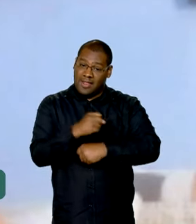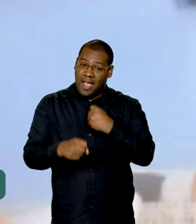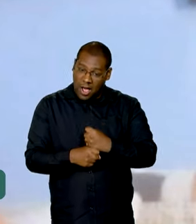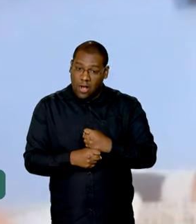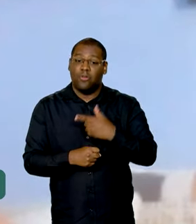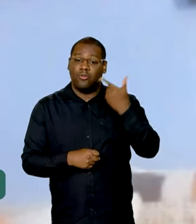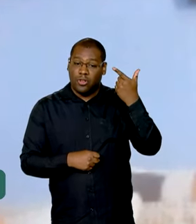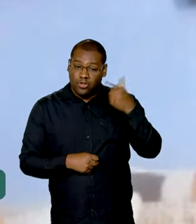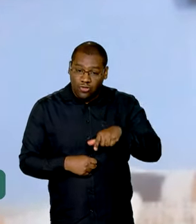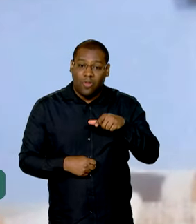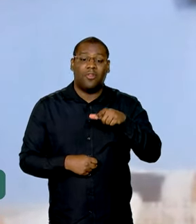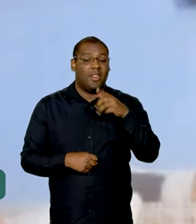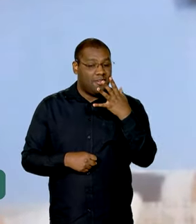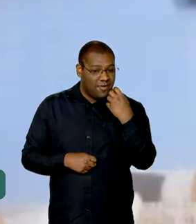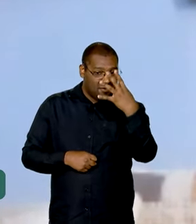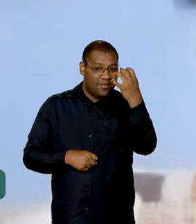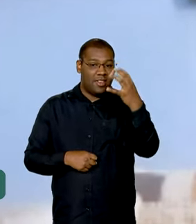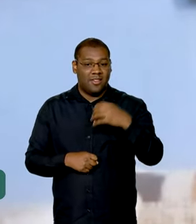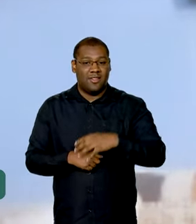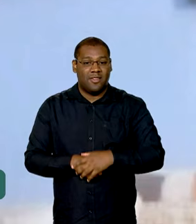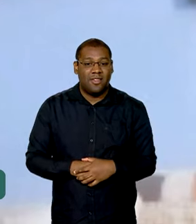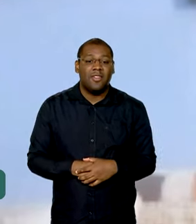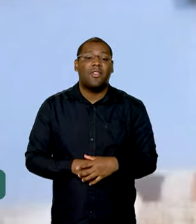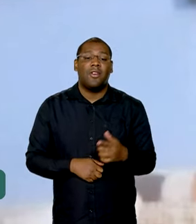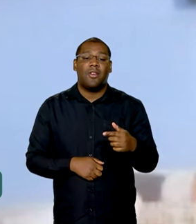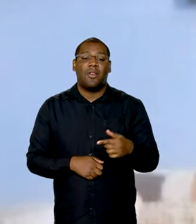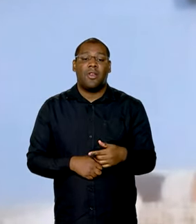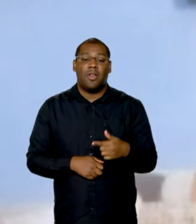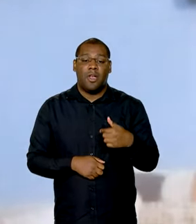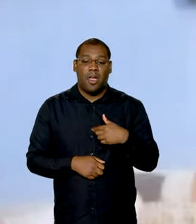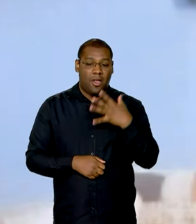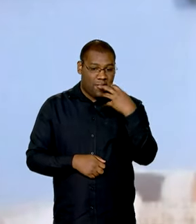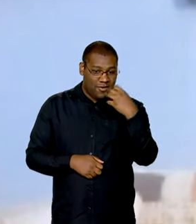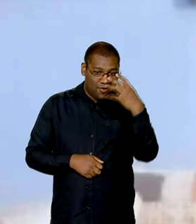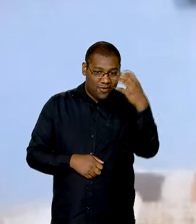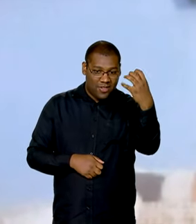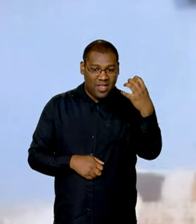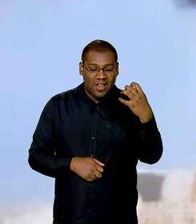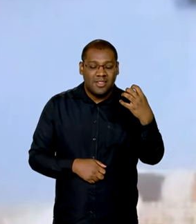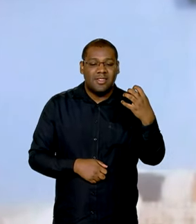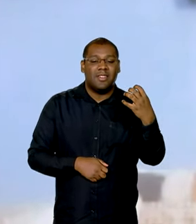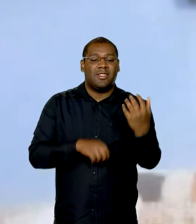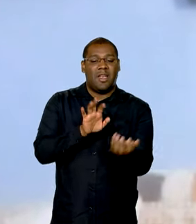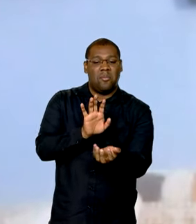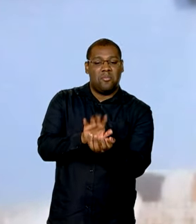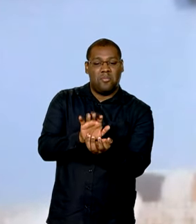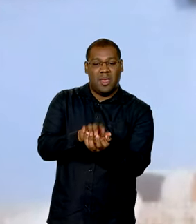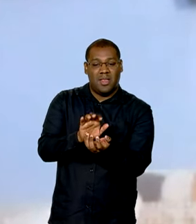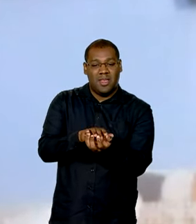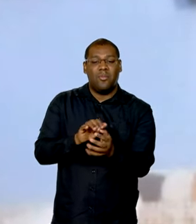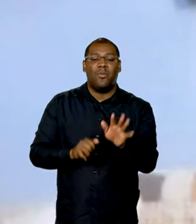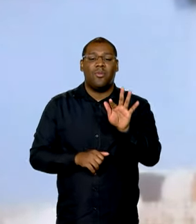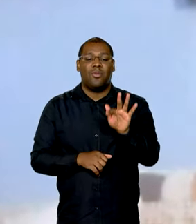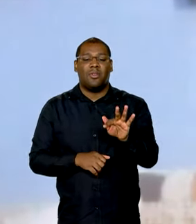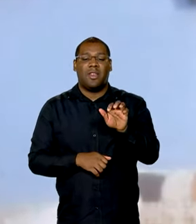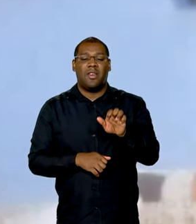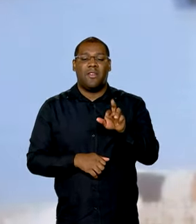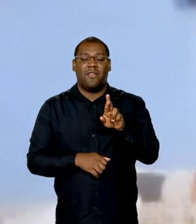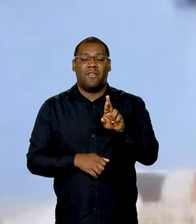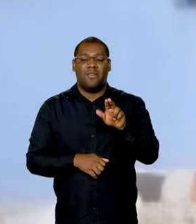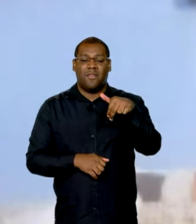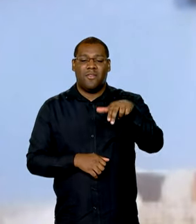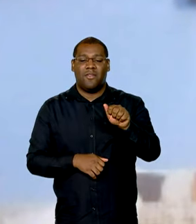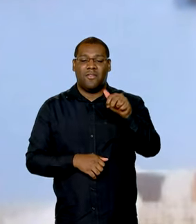Eu estou com passagem comprada para Fernando de Noronha, do Oriente 1, né? Já